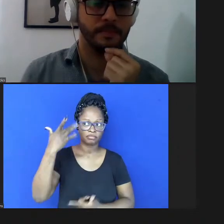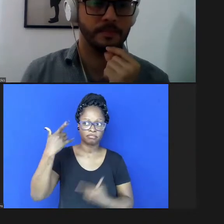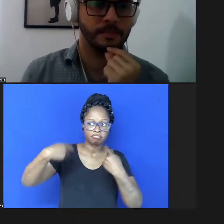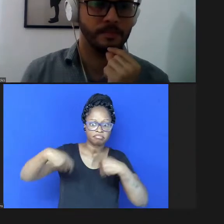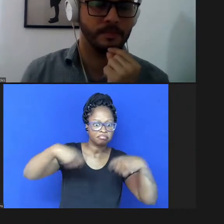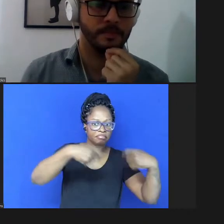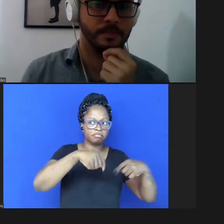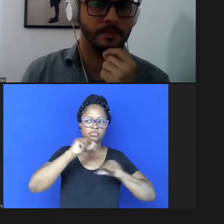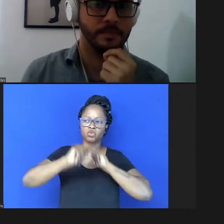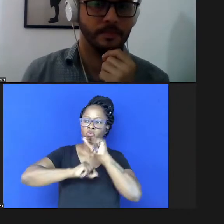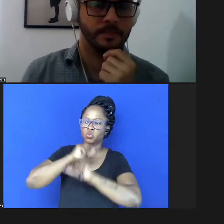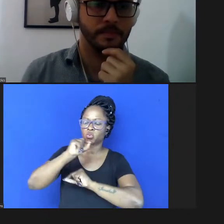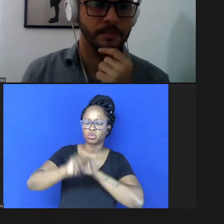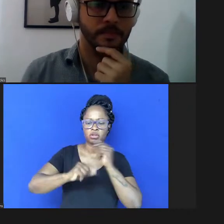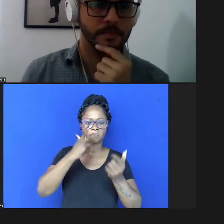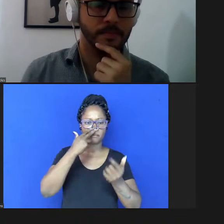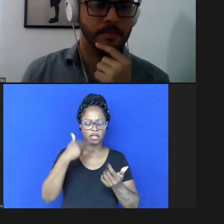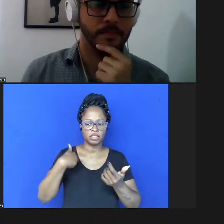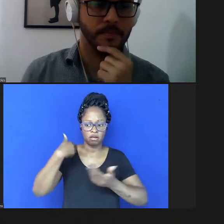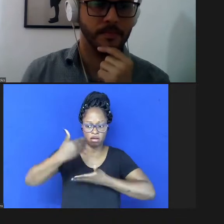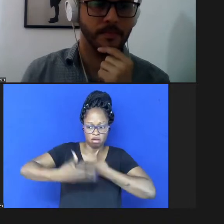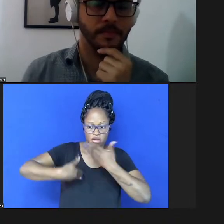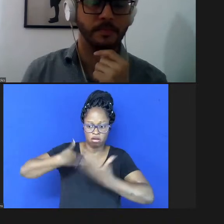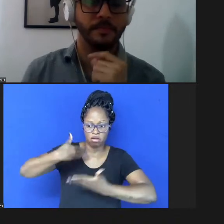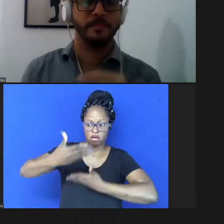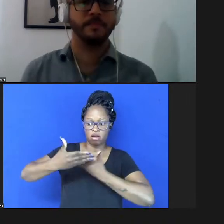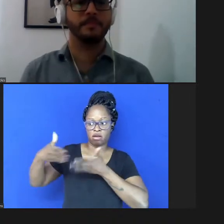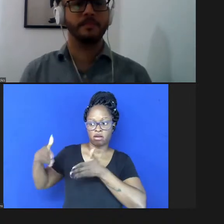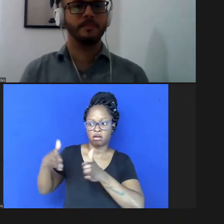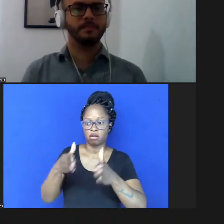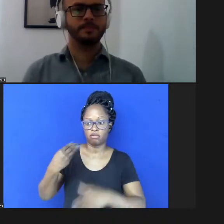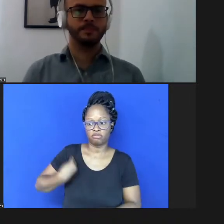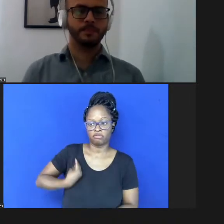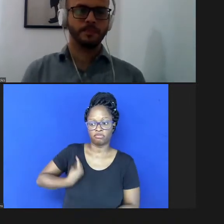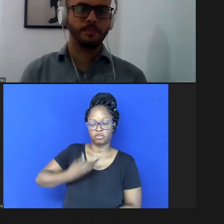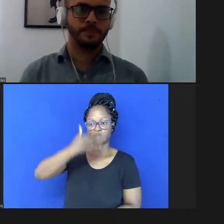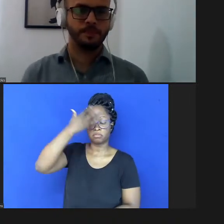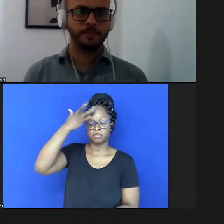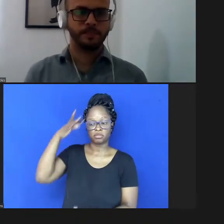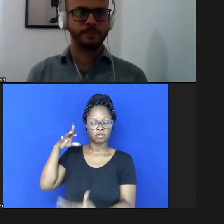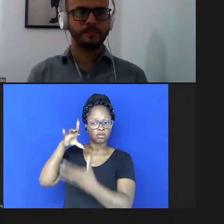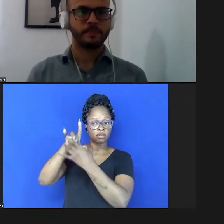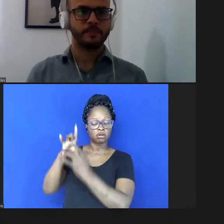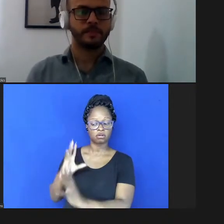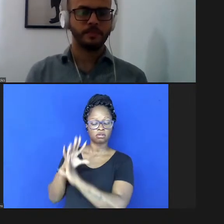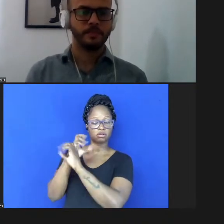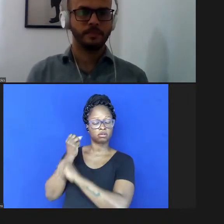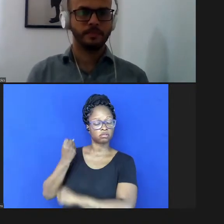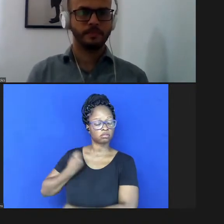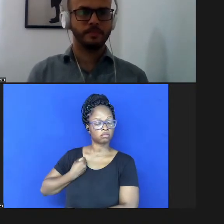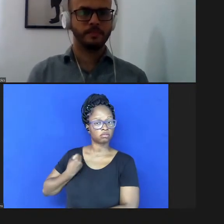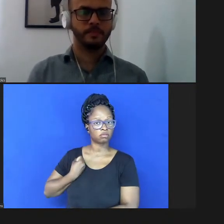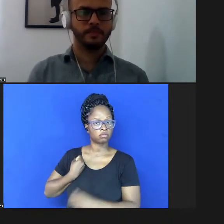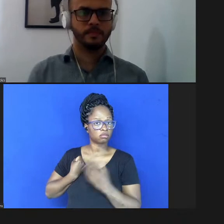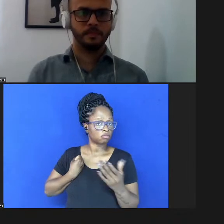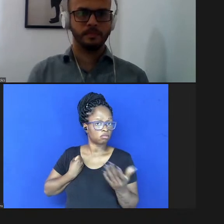carreiras das pessoas baseado em